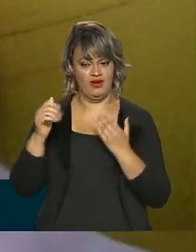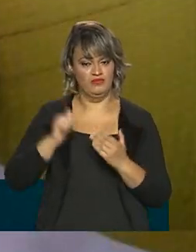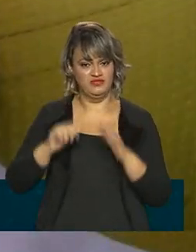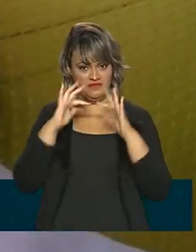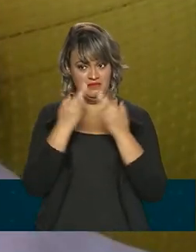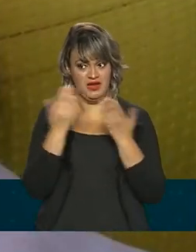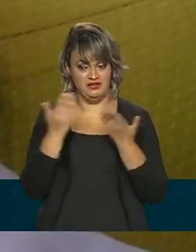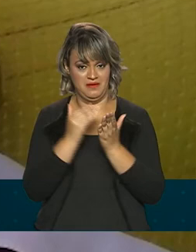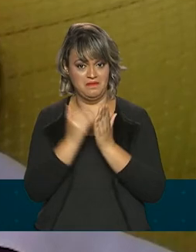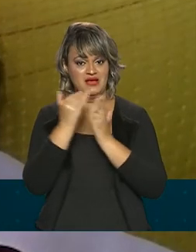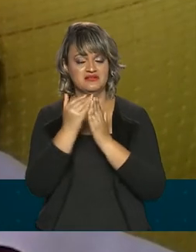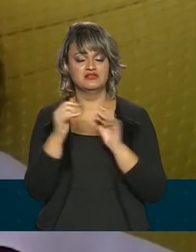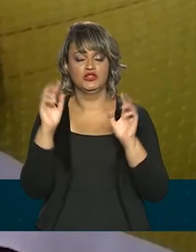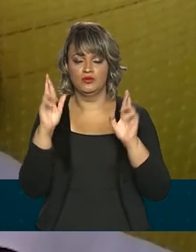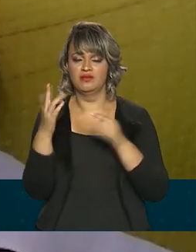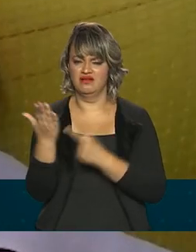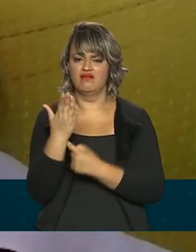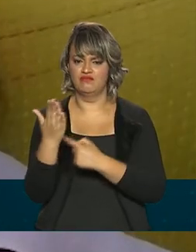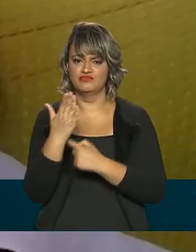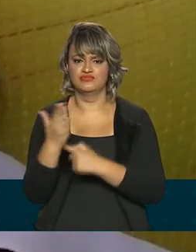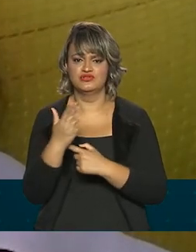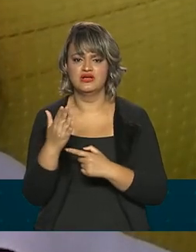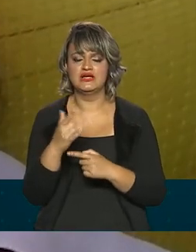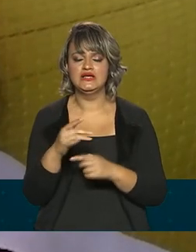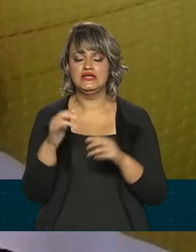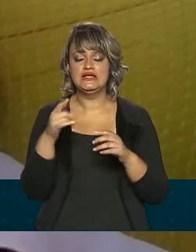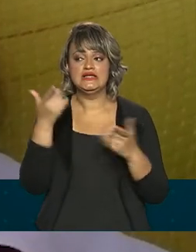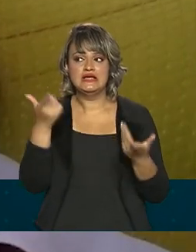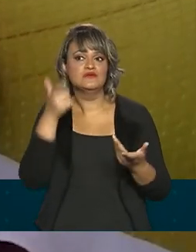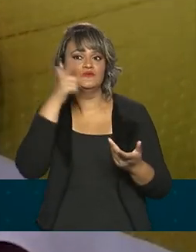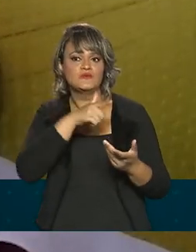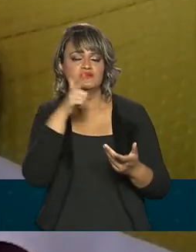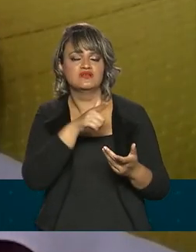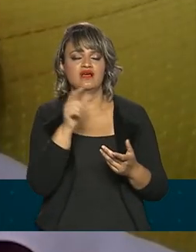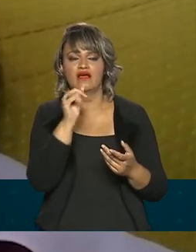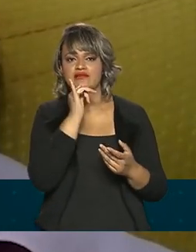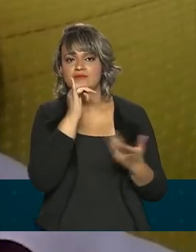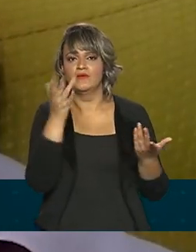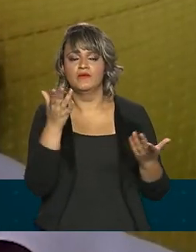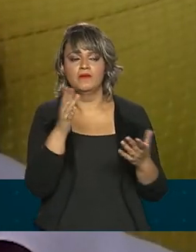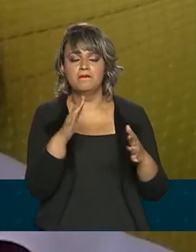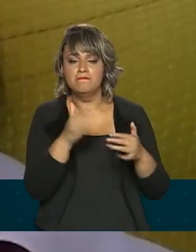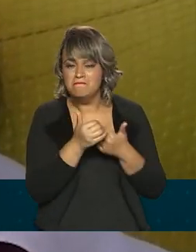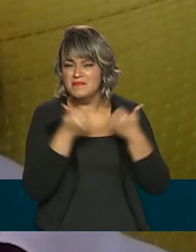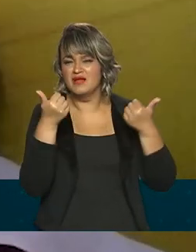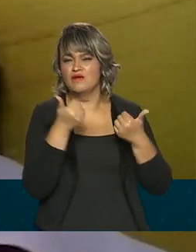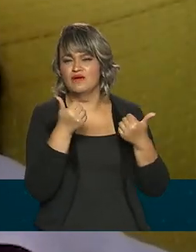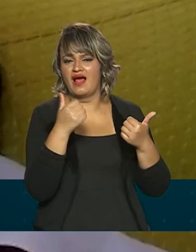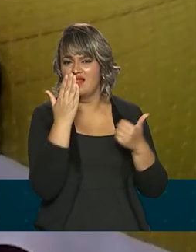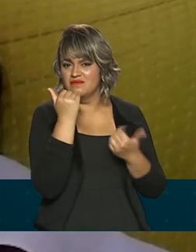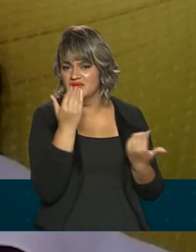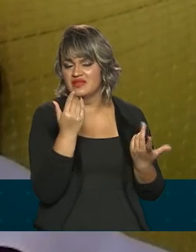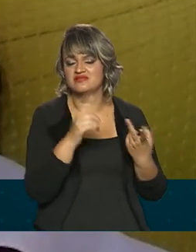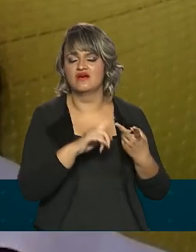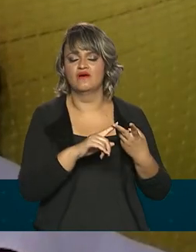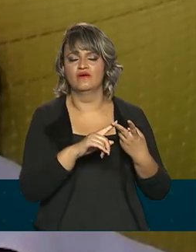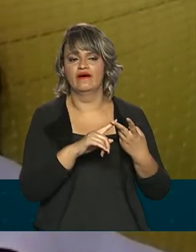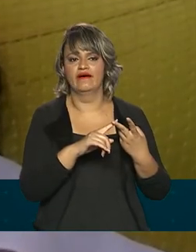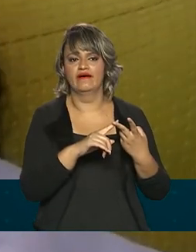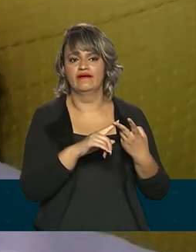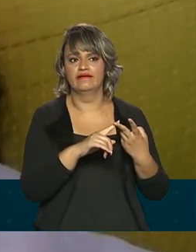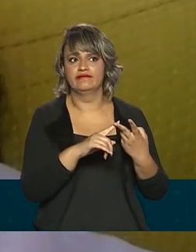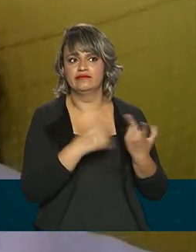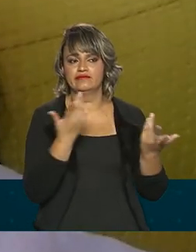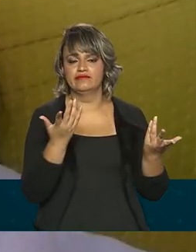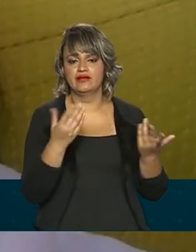Família, possa nos ajudar. Eu espero que com esse dinheiro a gente possa melhorar um pouco essa questão da alimentação, essa questão